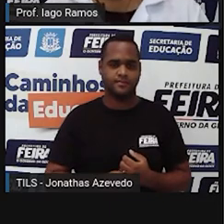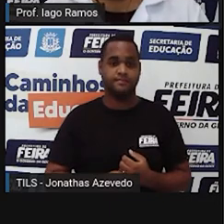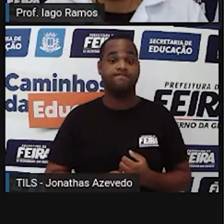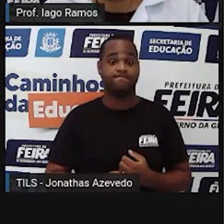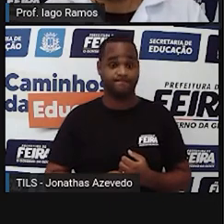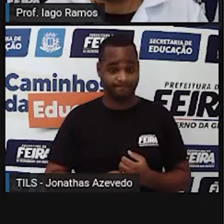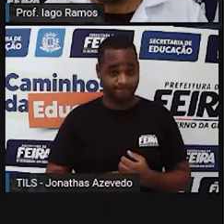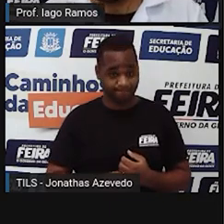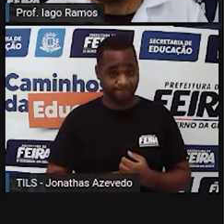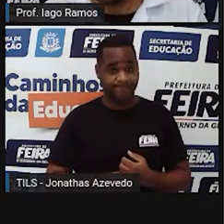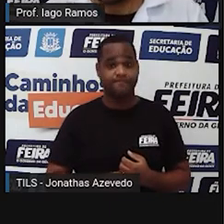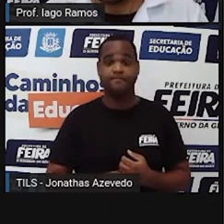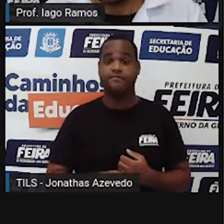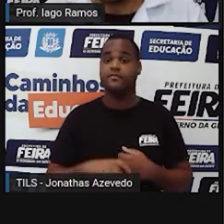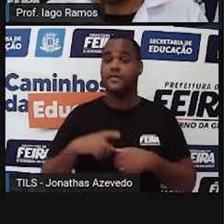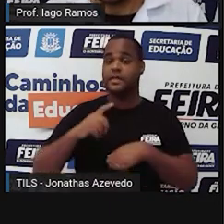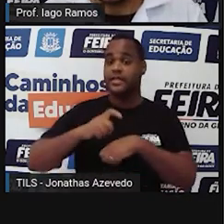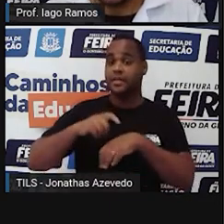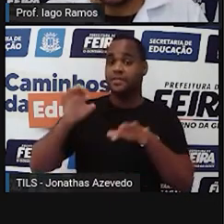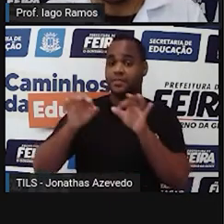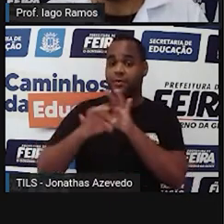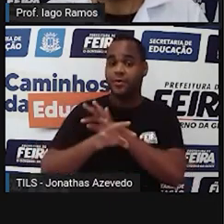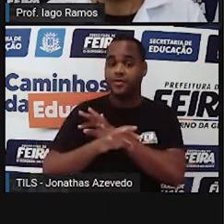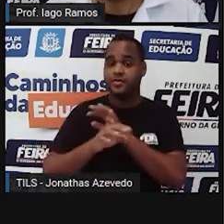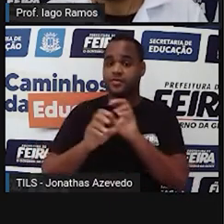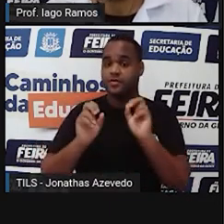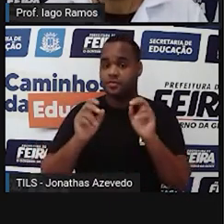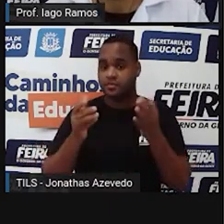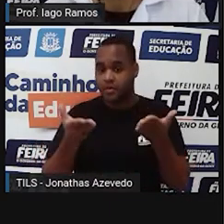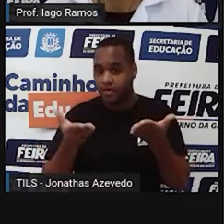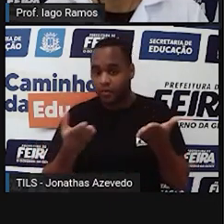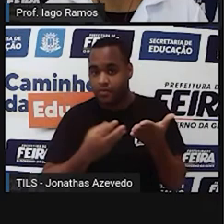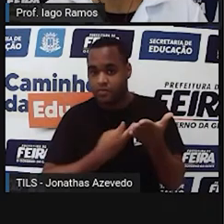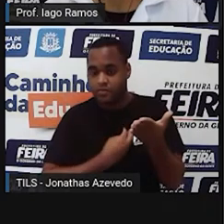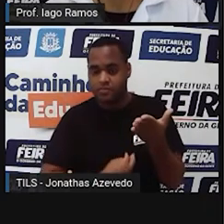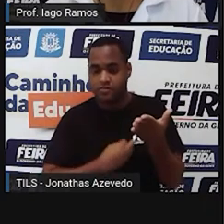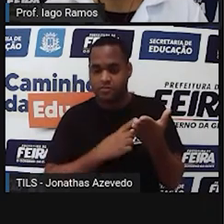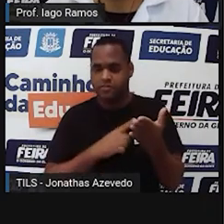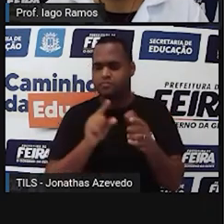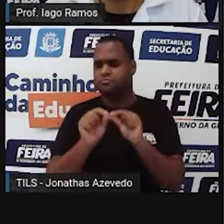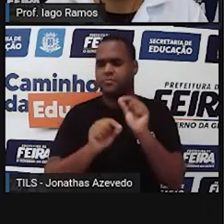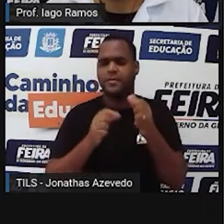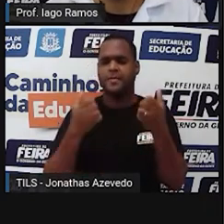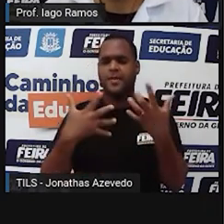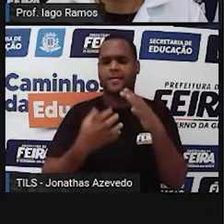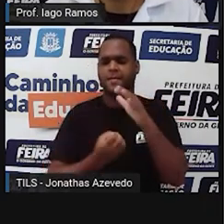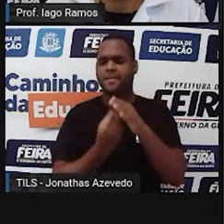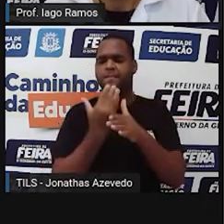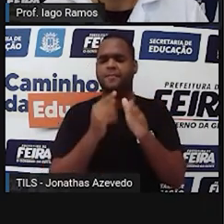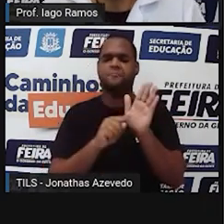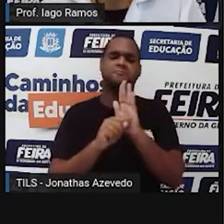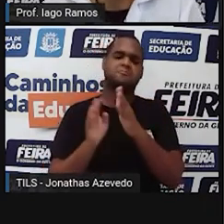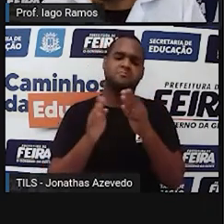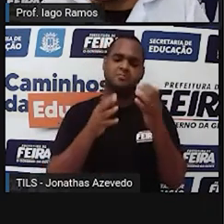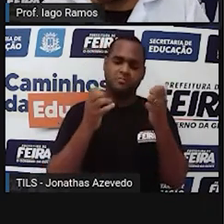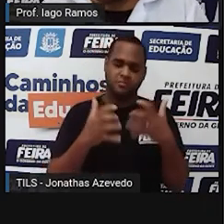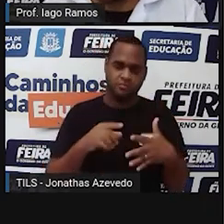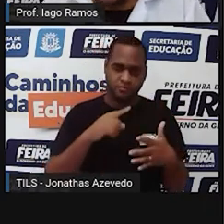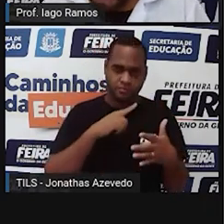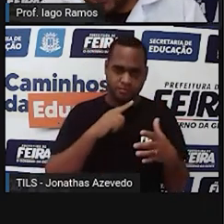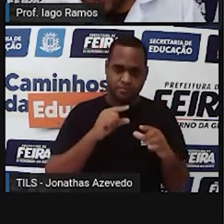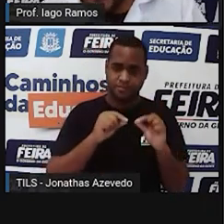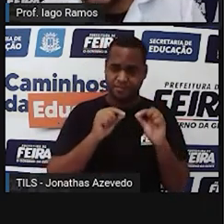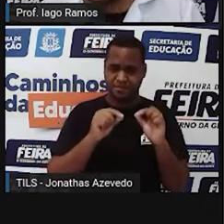Hum, tempo. E agora? O que foi que mais apareceu no vídeo ali? Já sei,